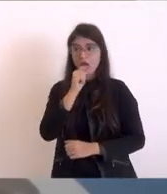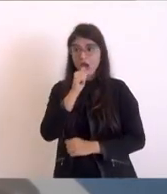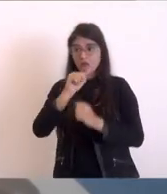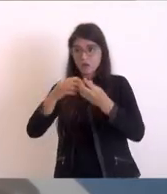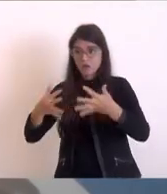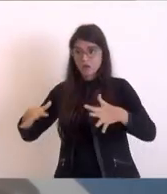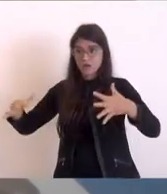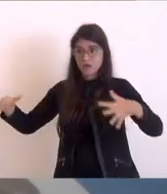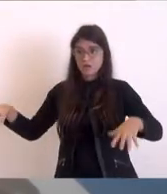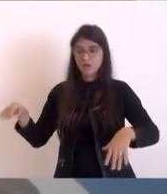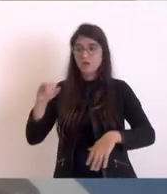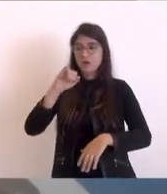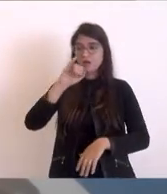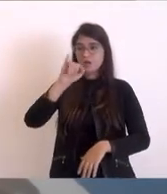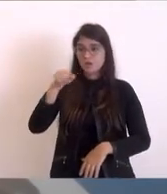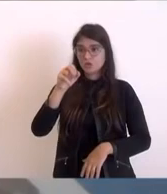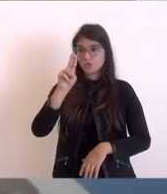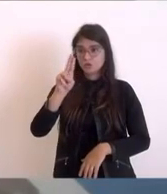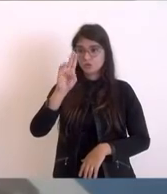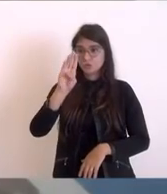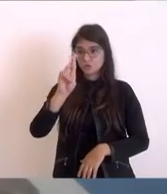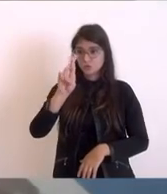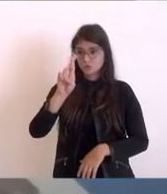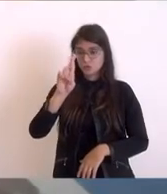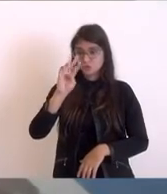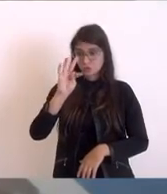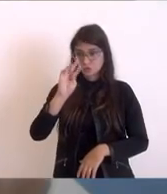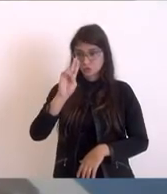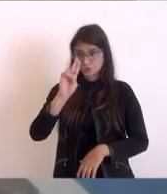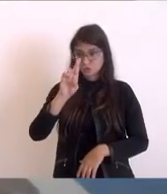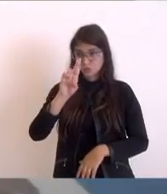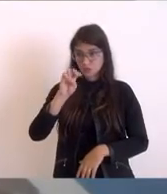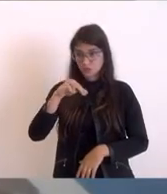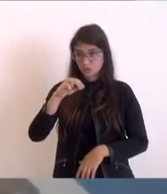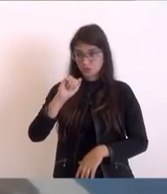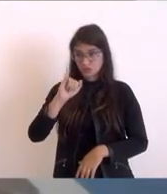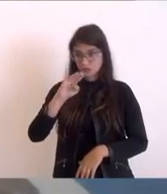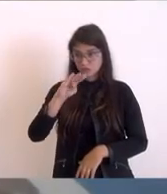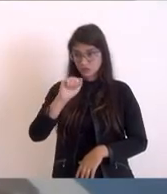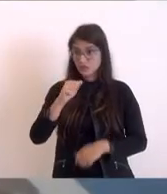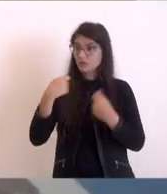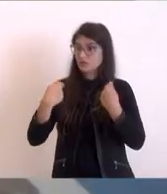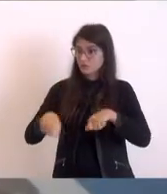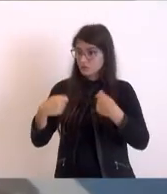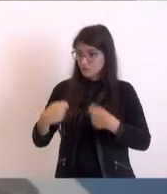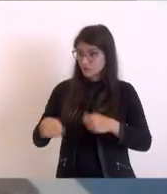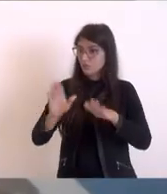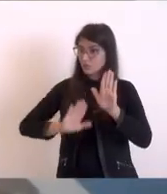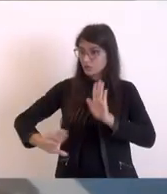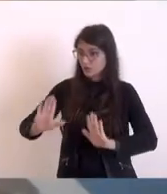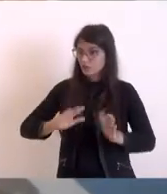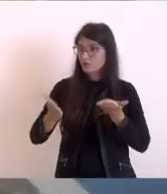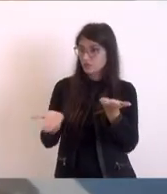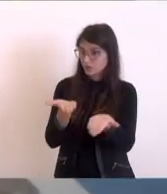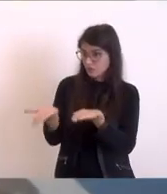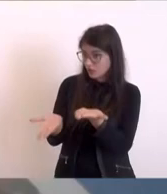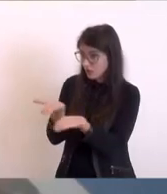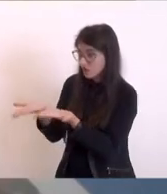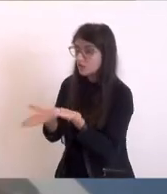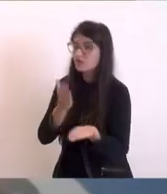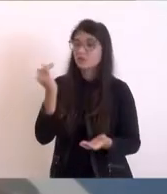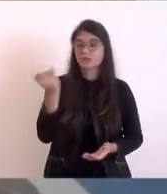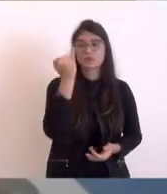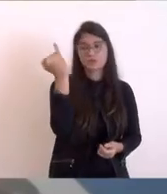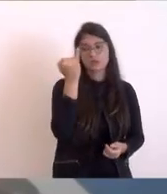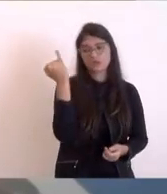fique poluída como hoje a gente tem que trabalhar muito investir muito para despoluir a lagoa de Araruama agradecer a